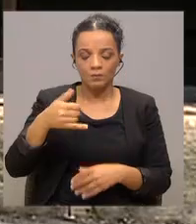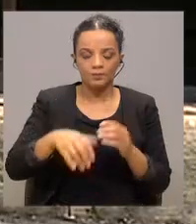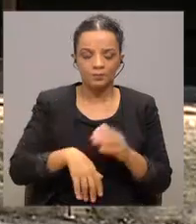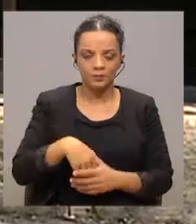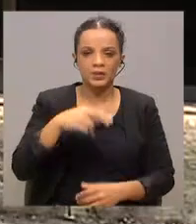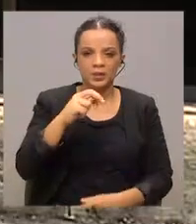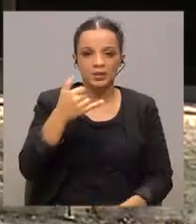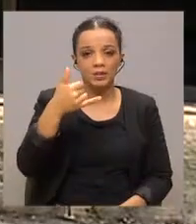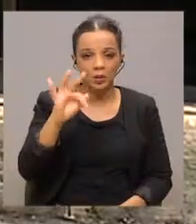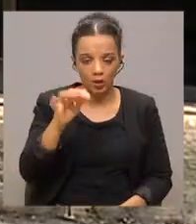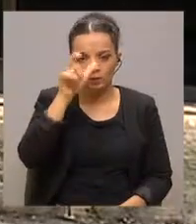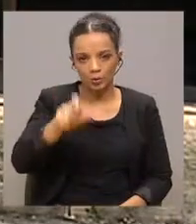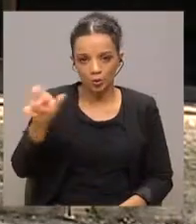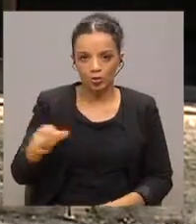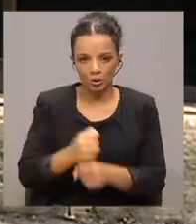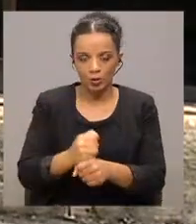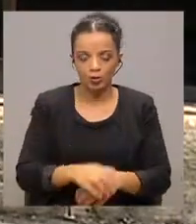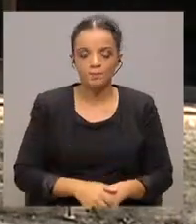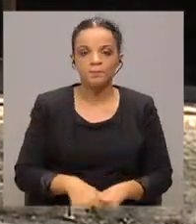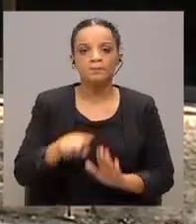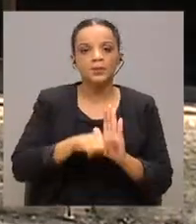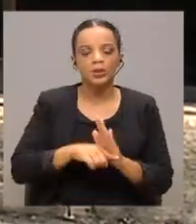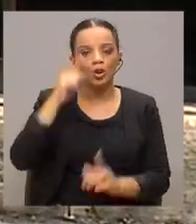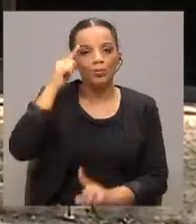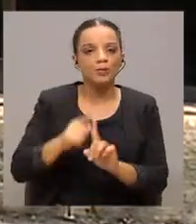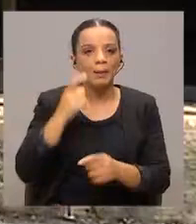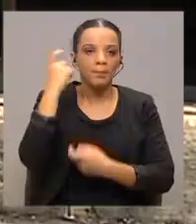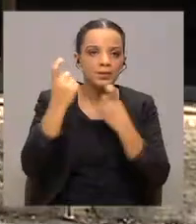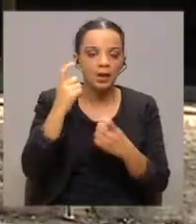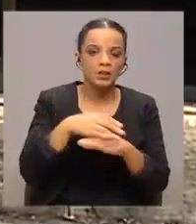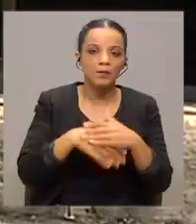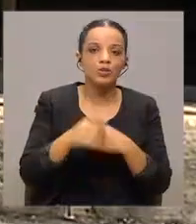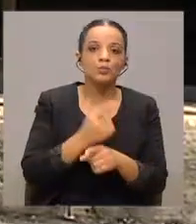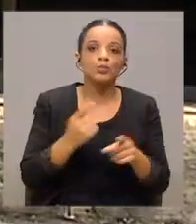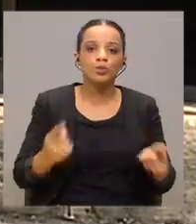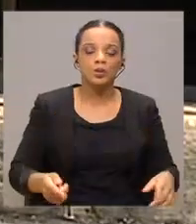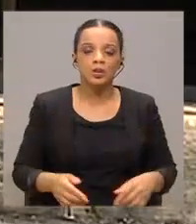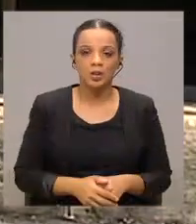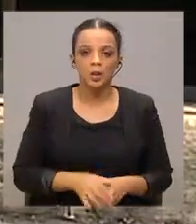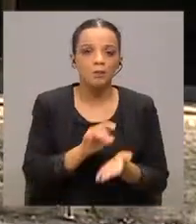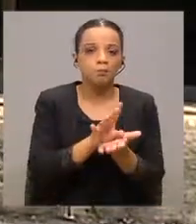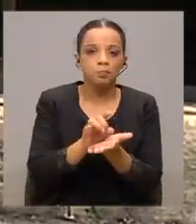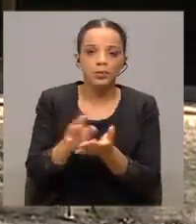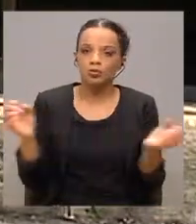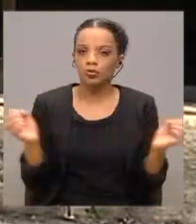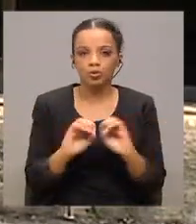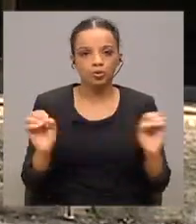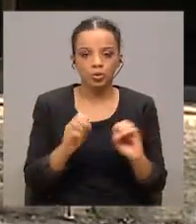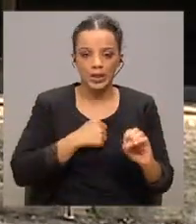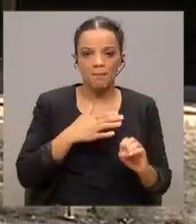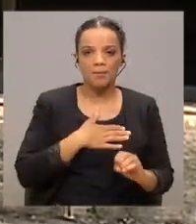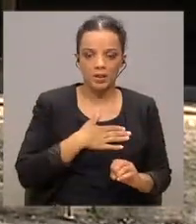E estas medidas foram feitas e foram pensadas para que não haja nenhum despedimento na Ground Force